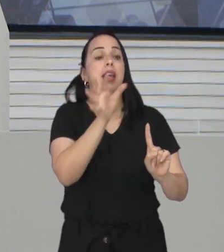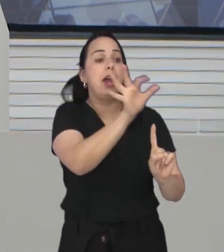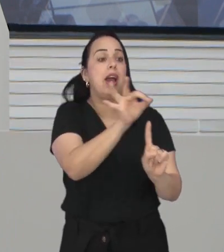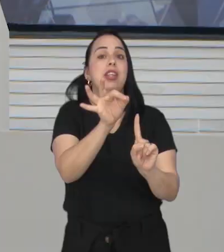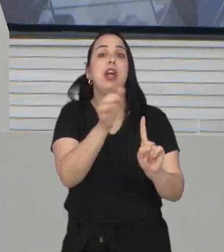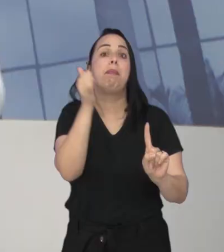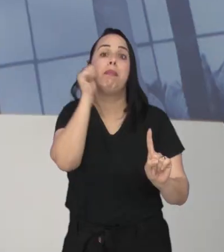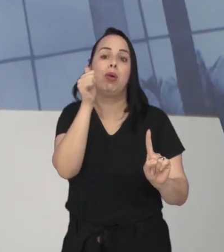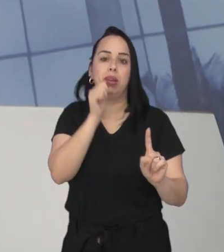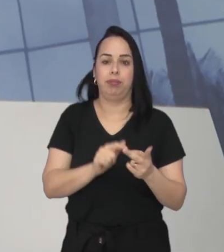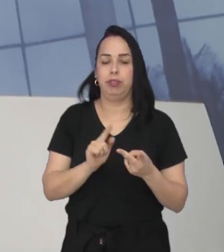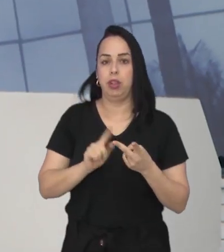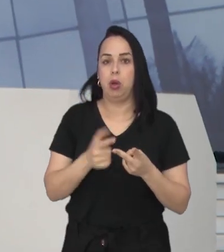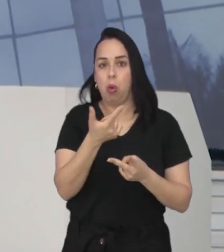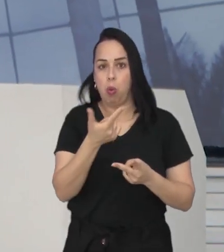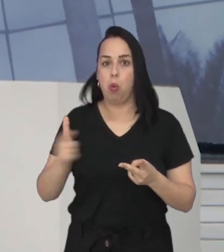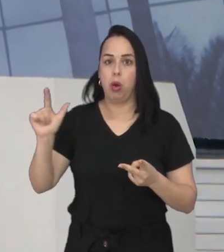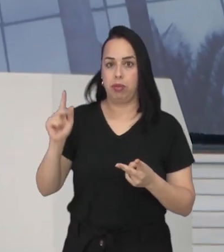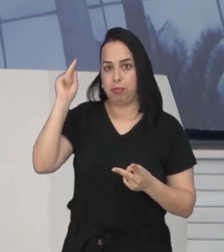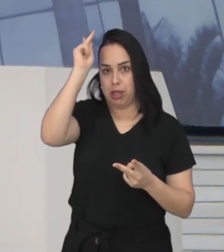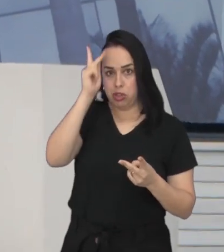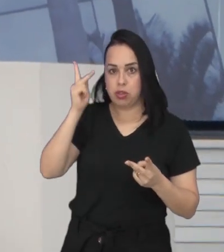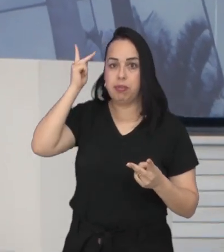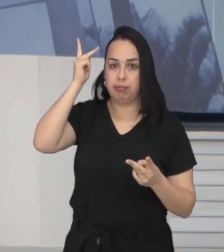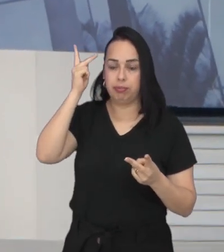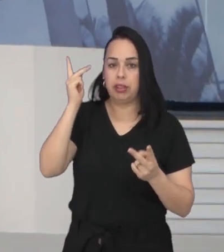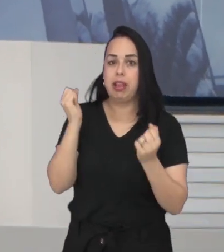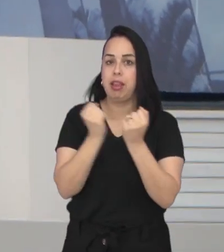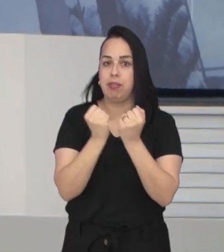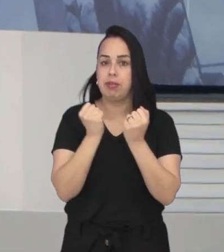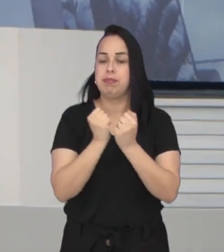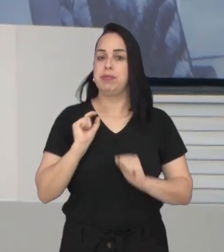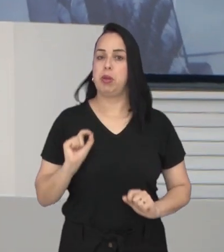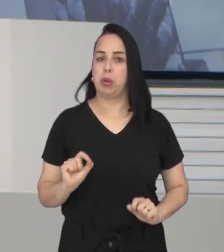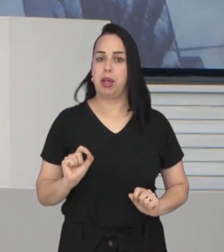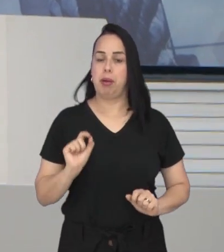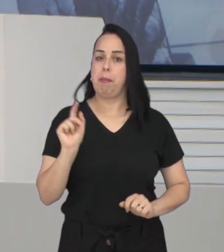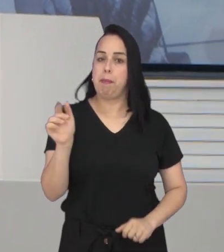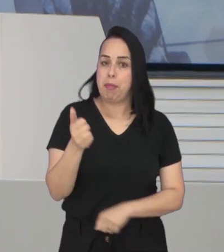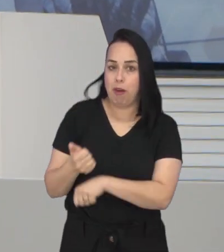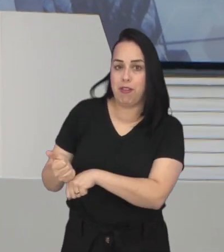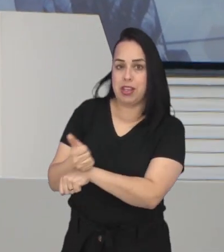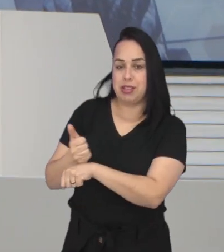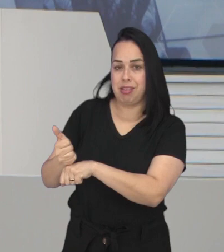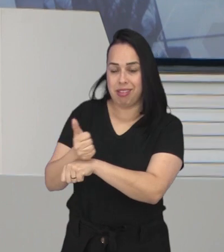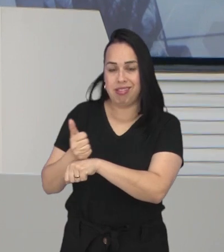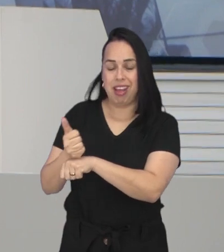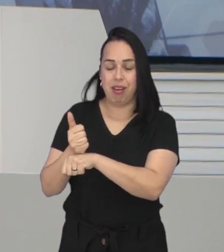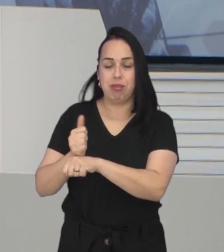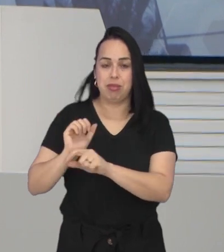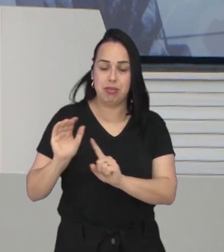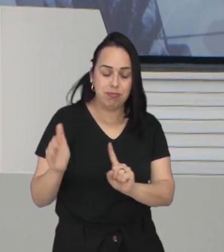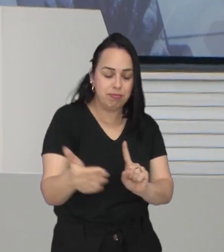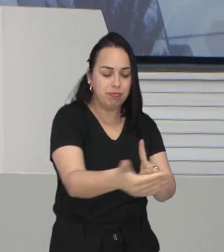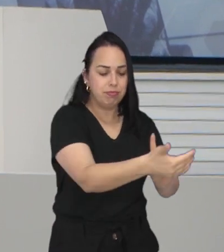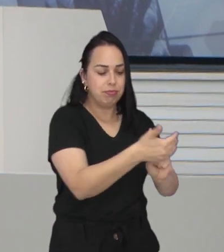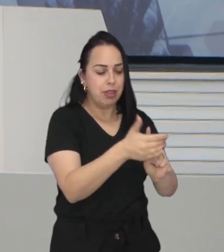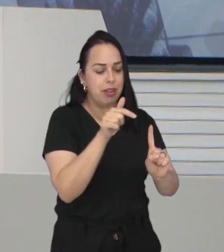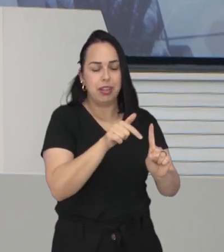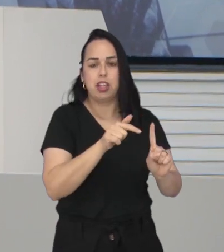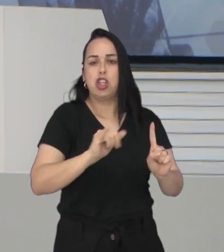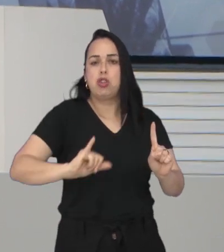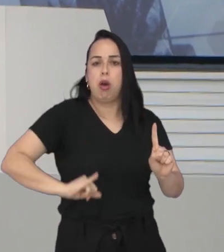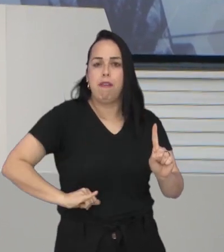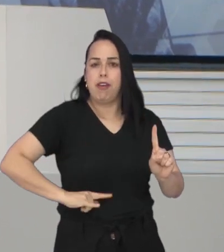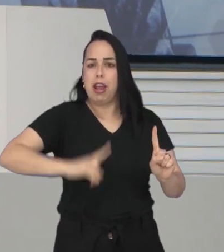mulher para o cargo. Outro orador, o vereador Fernando Petite, defendeu o papel de profissionais que atuam no acolhimento de crianças que